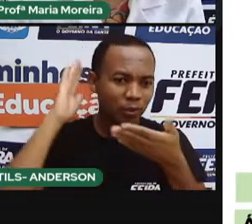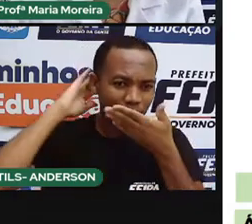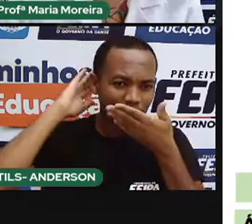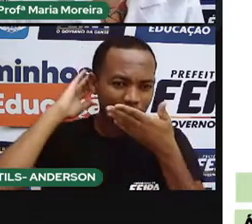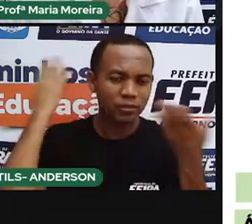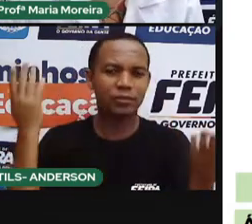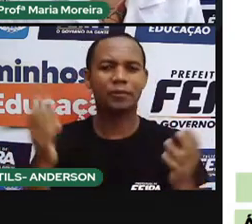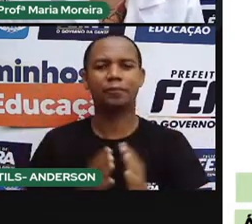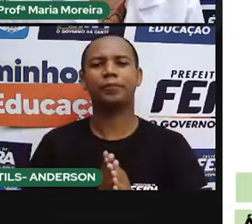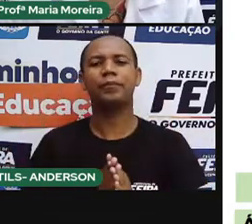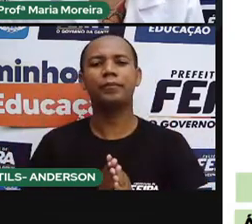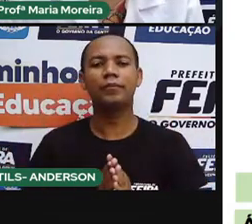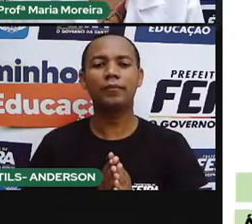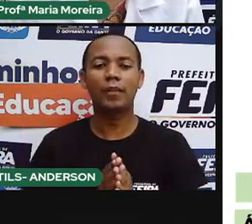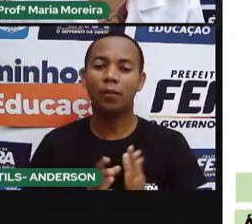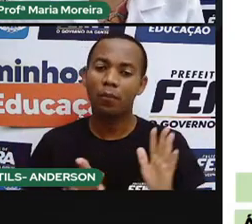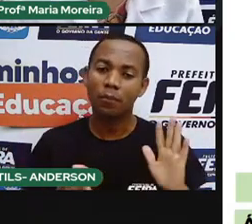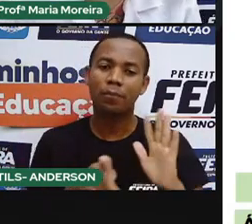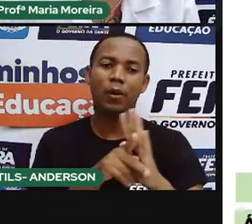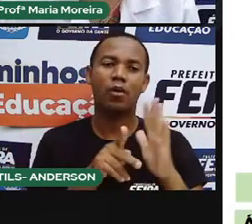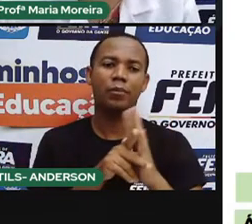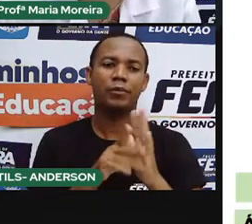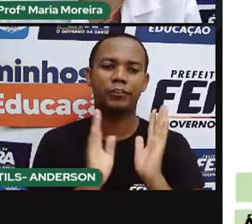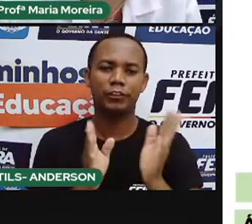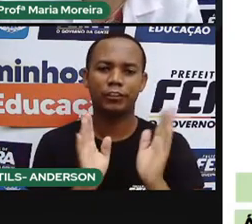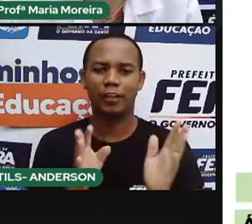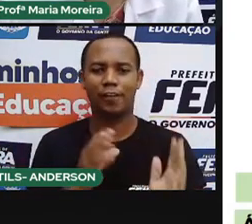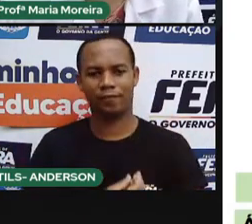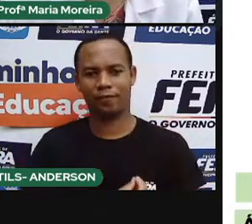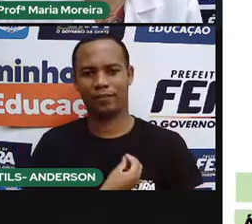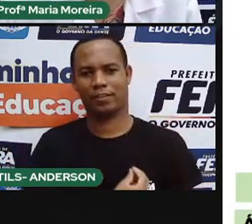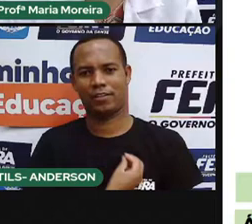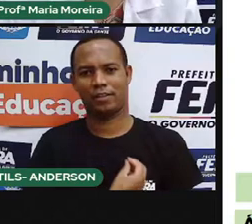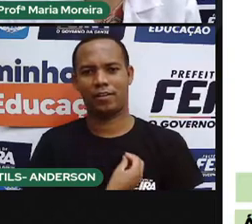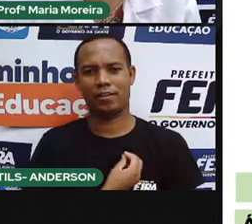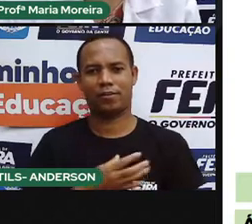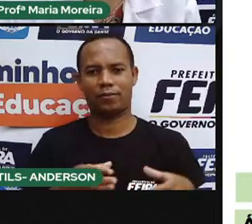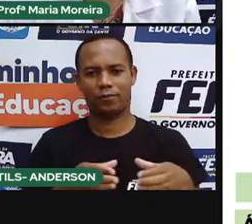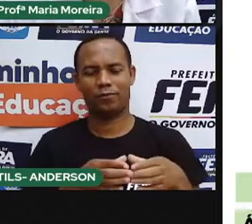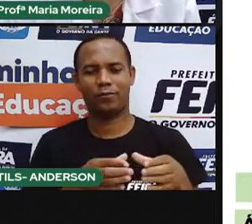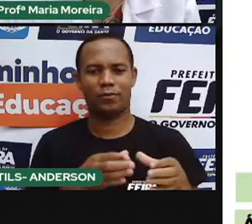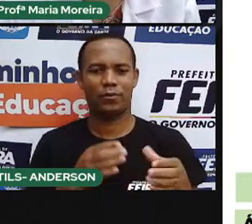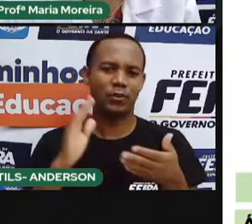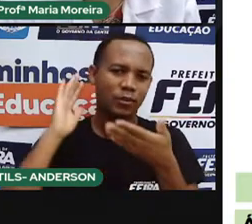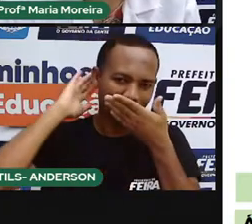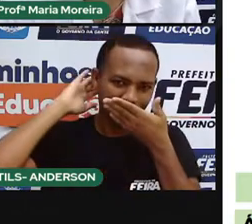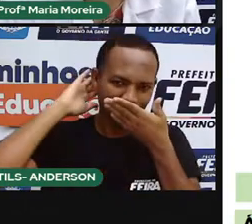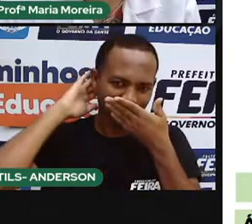heranças indígenas para nós, né? Vamos continuar aqui.